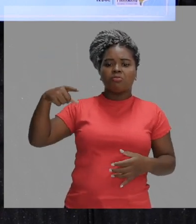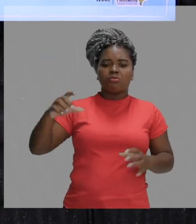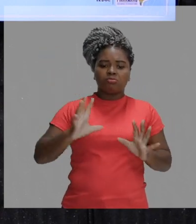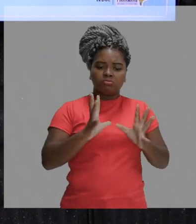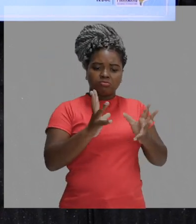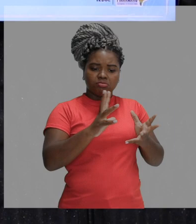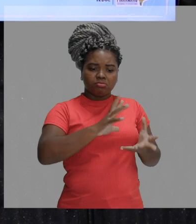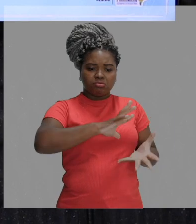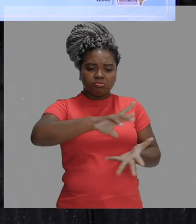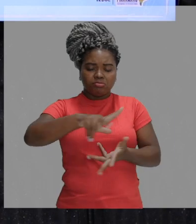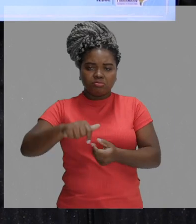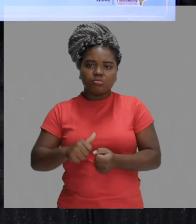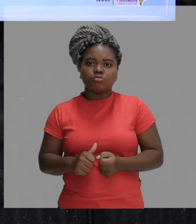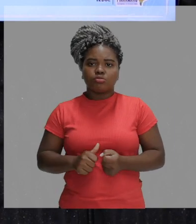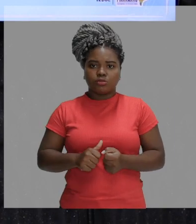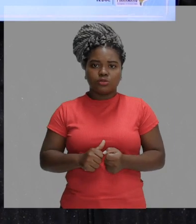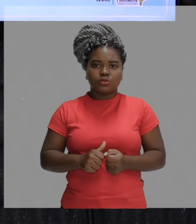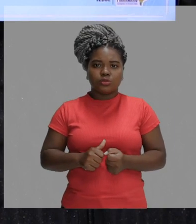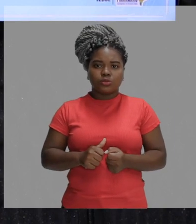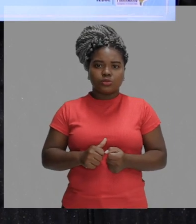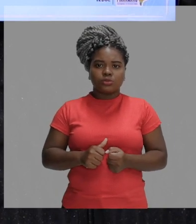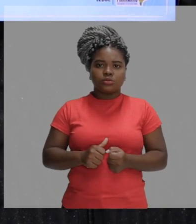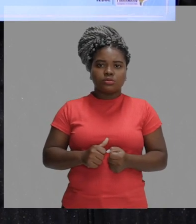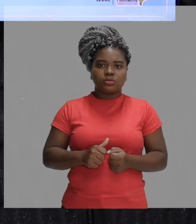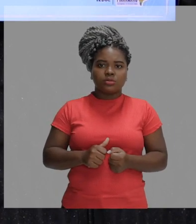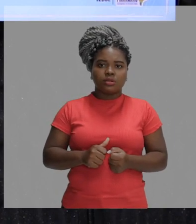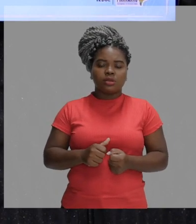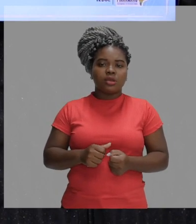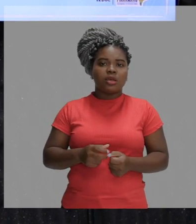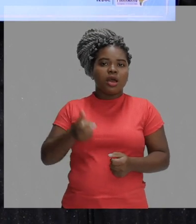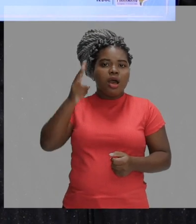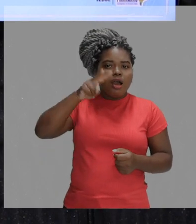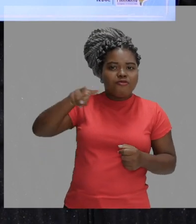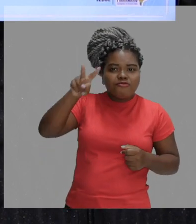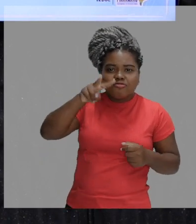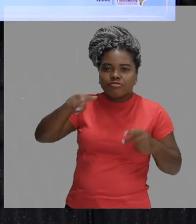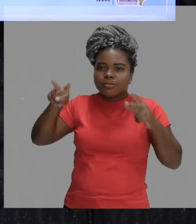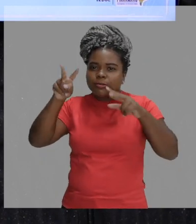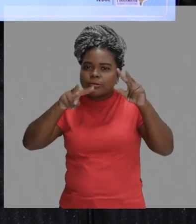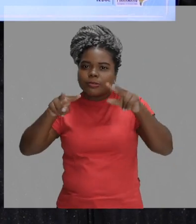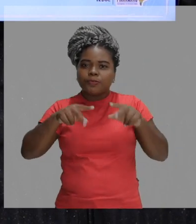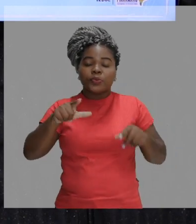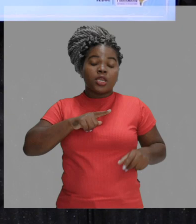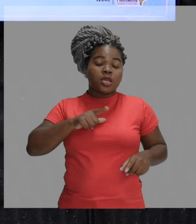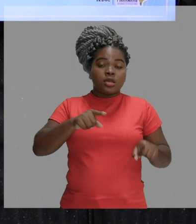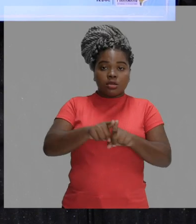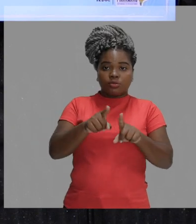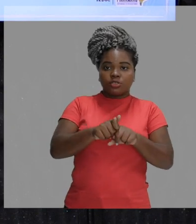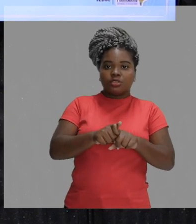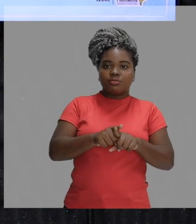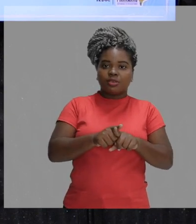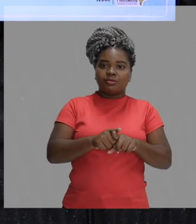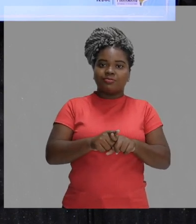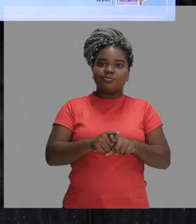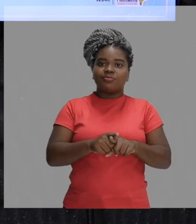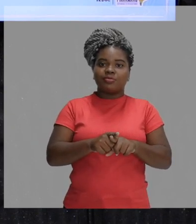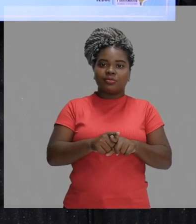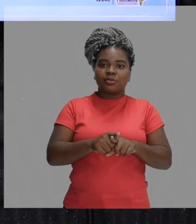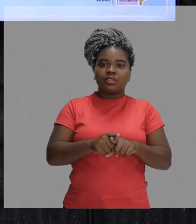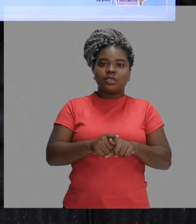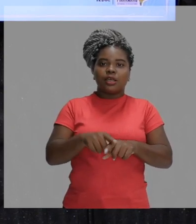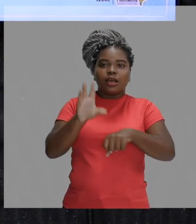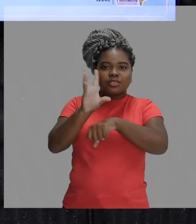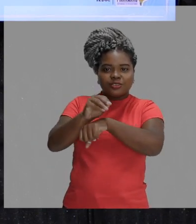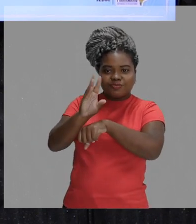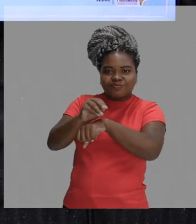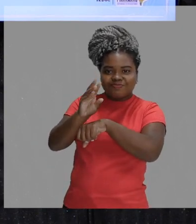o órgão sensível, que é o olho humano. Nós temos as máquinas fotográficas, as câmeras. Ok?